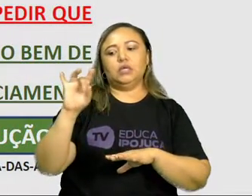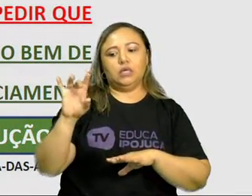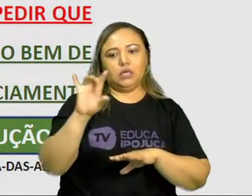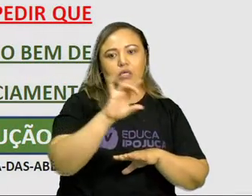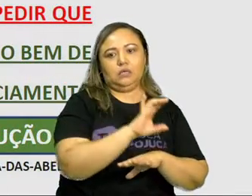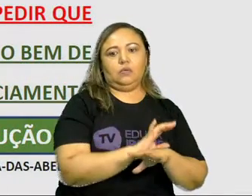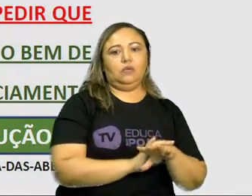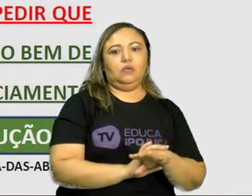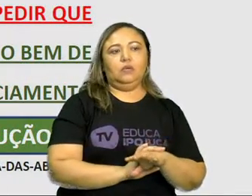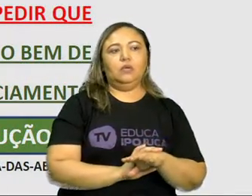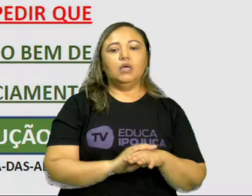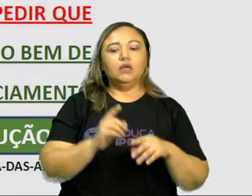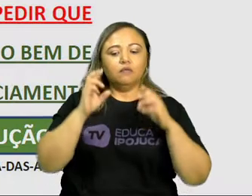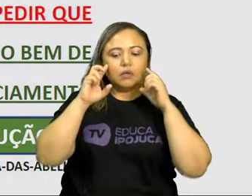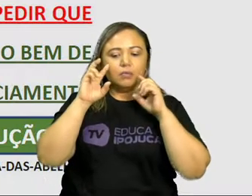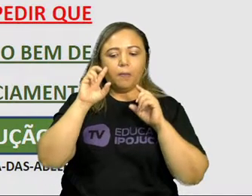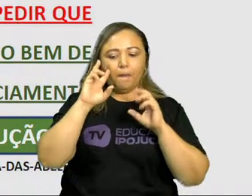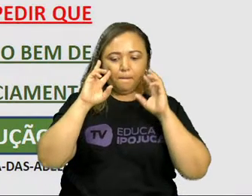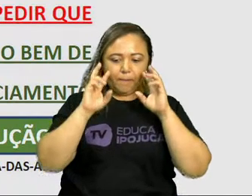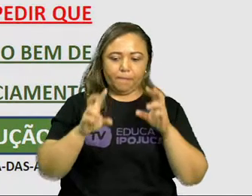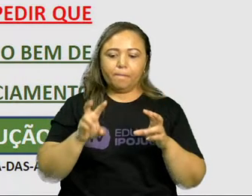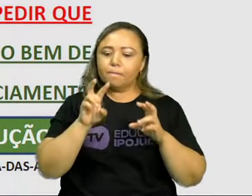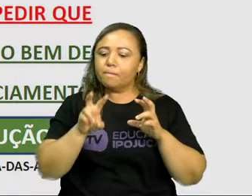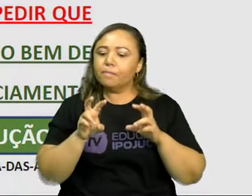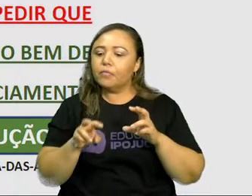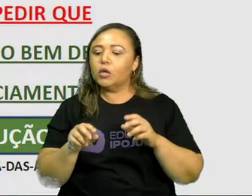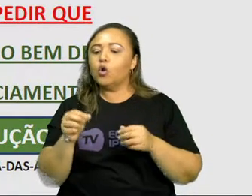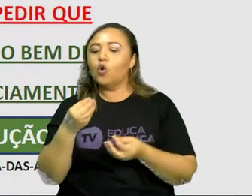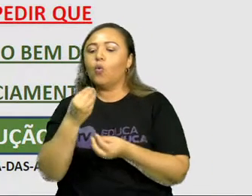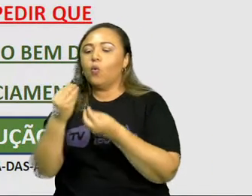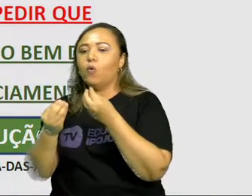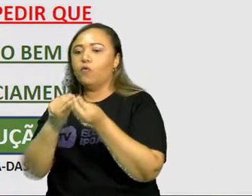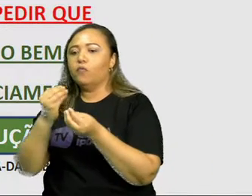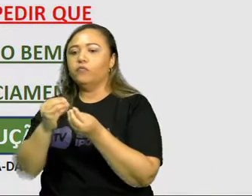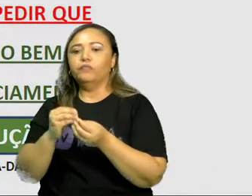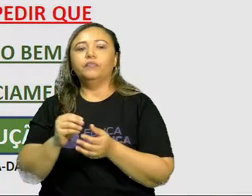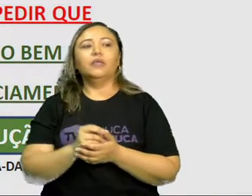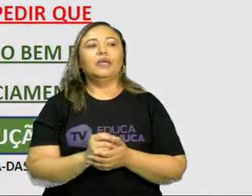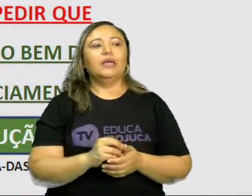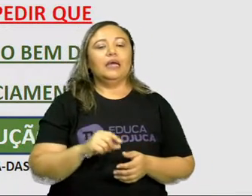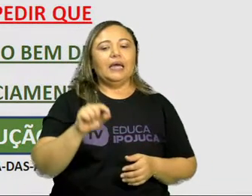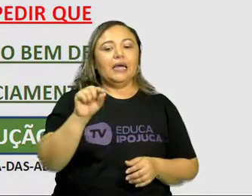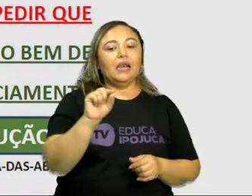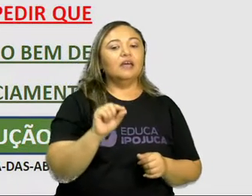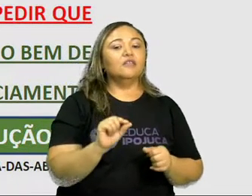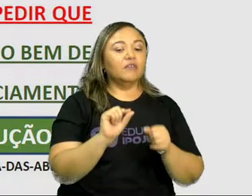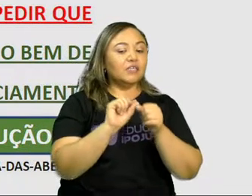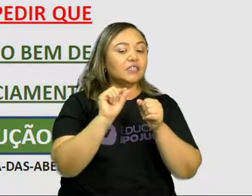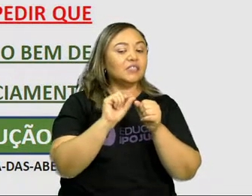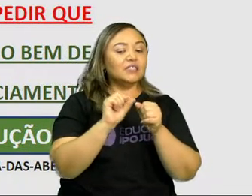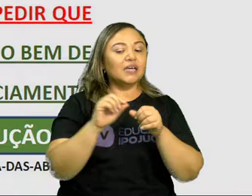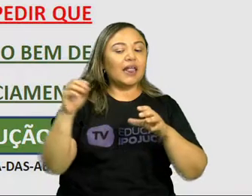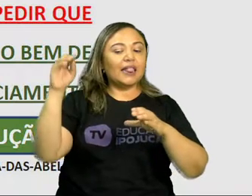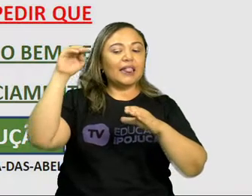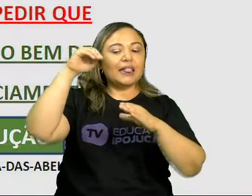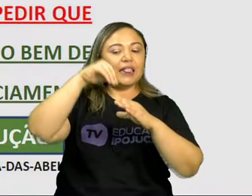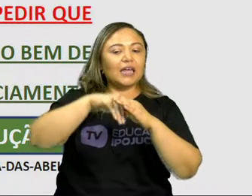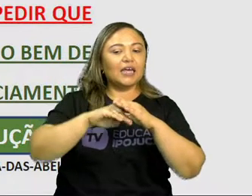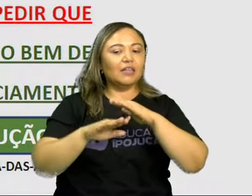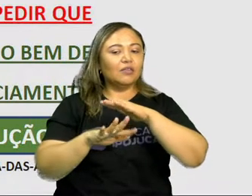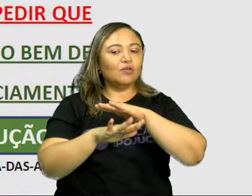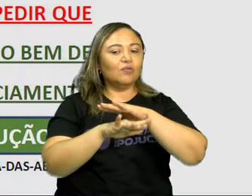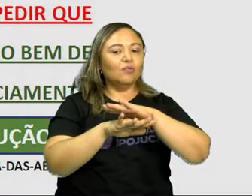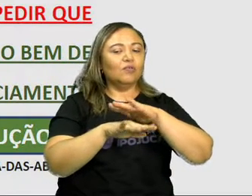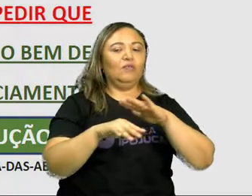olhos atentos para saber como elas reagiam dentro da colônia. O resultado encontrado foi